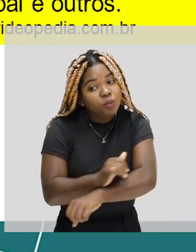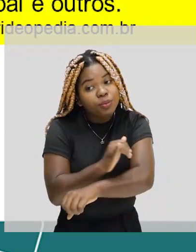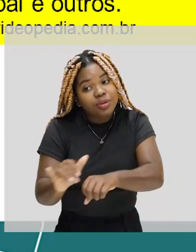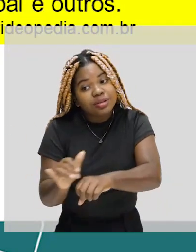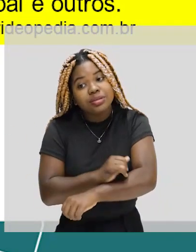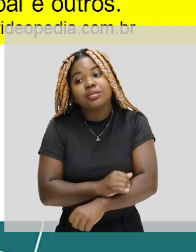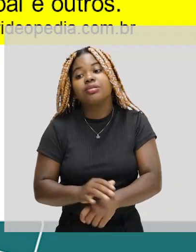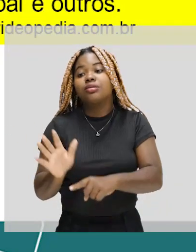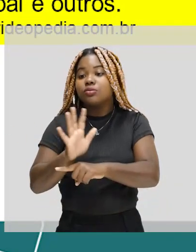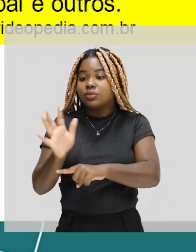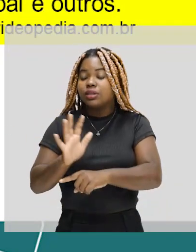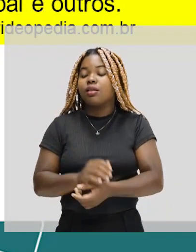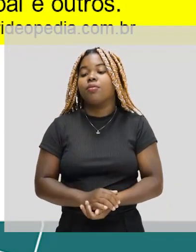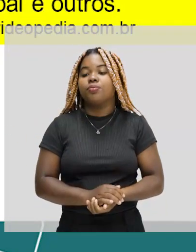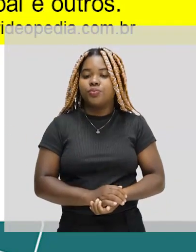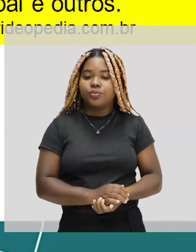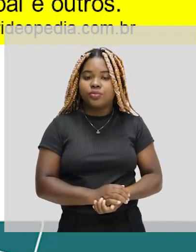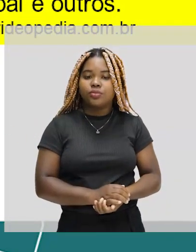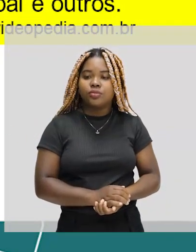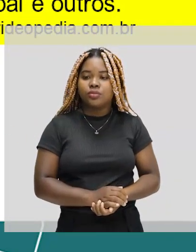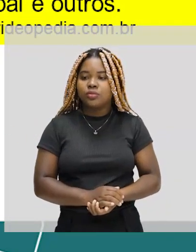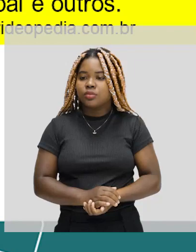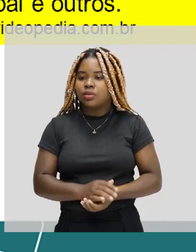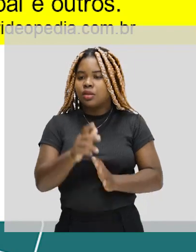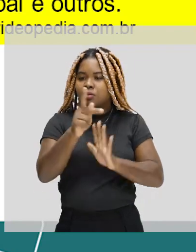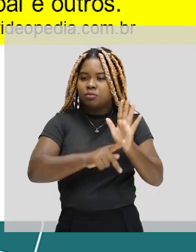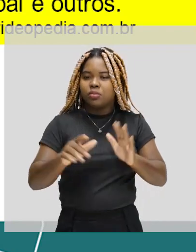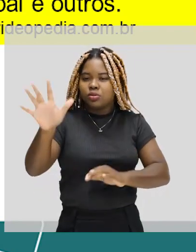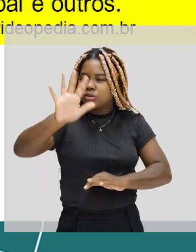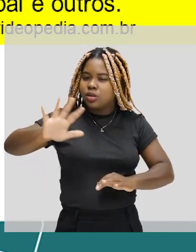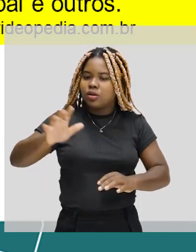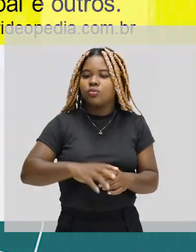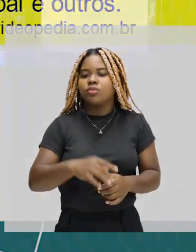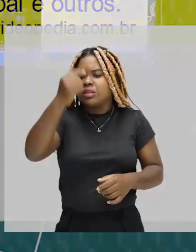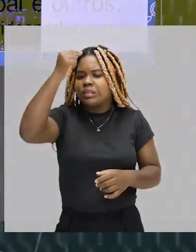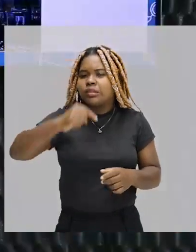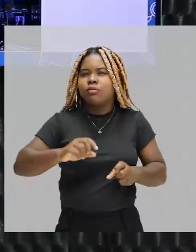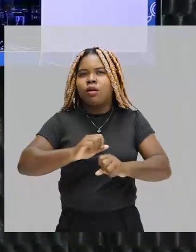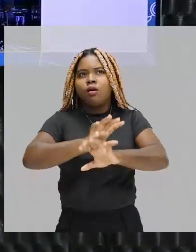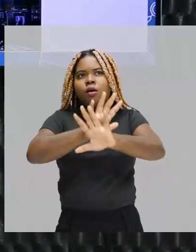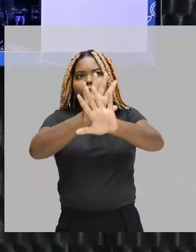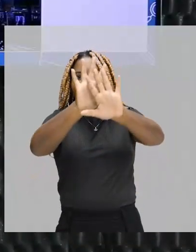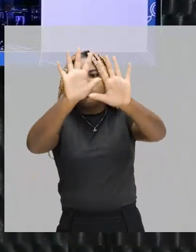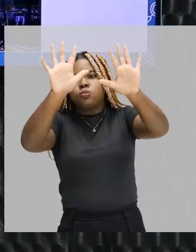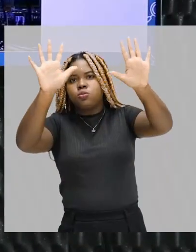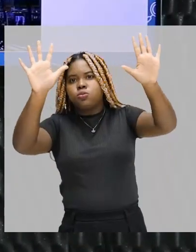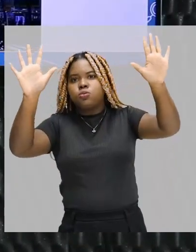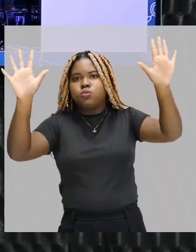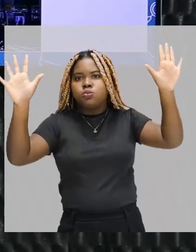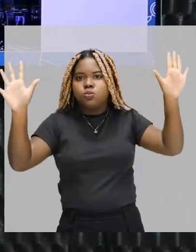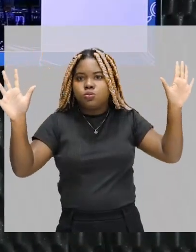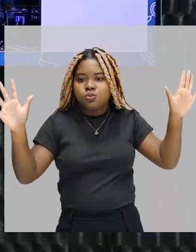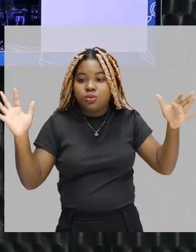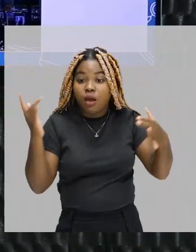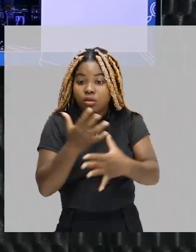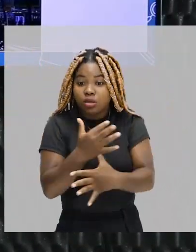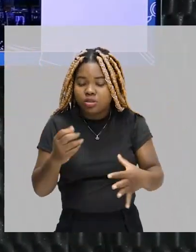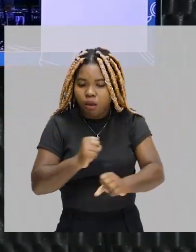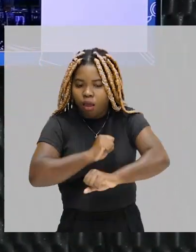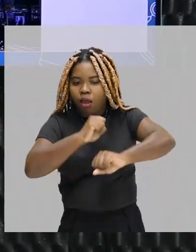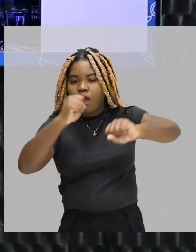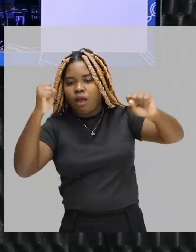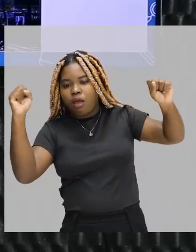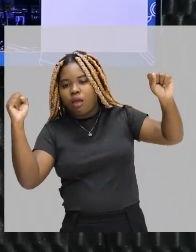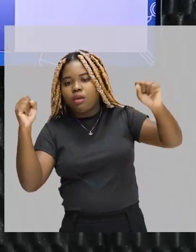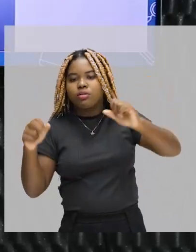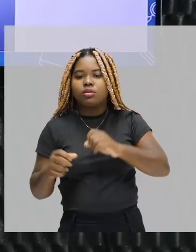do cinema particularmente. Plano geral, é quando você tem aquela imagem bem aberta, geralzão da imagem. da cidade. Aí, depois,